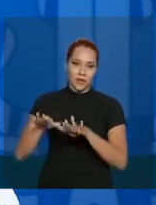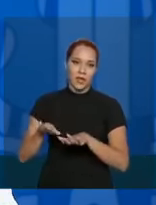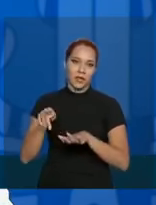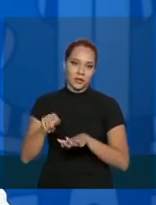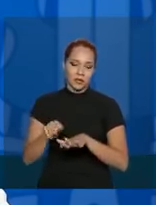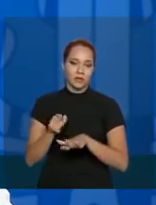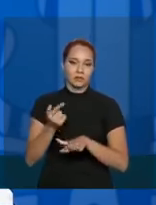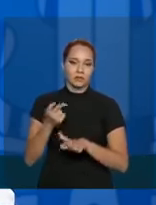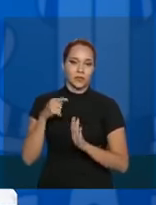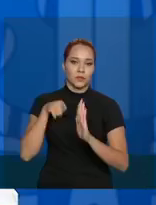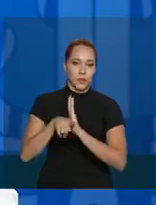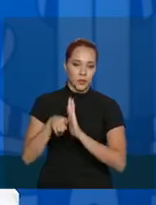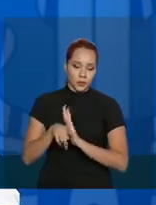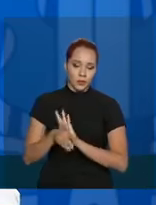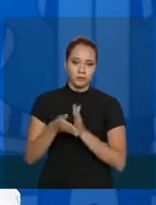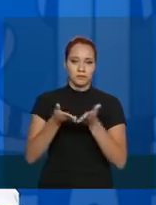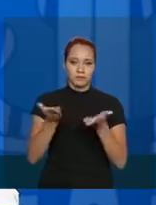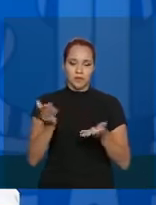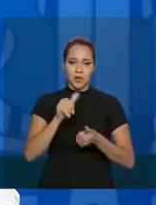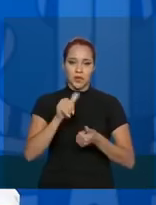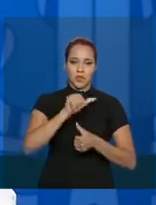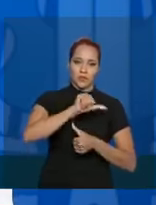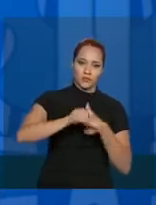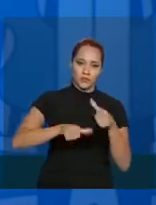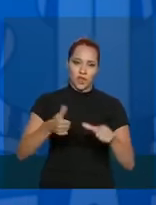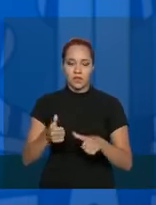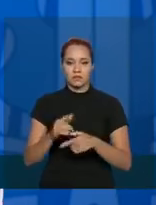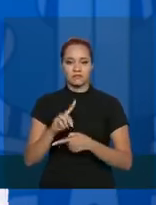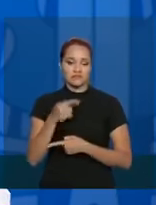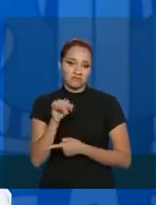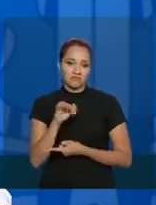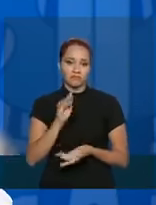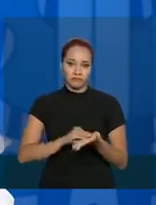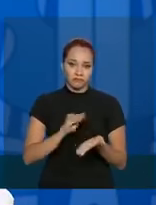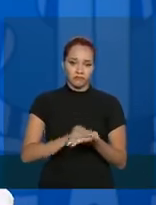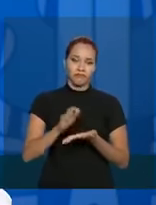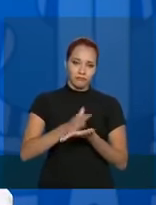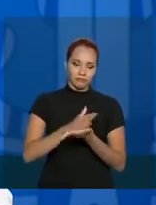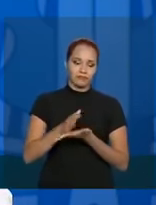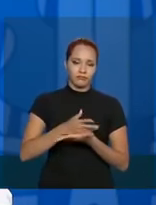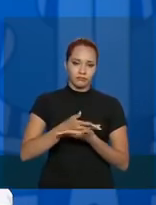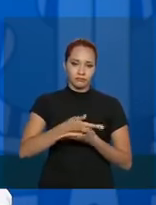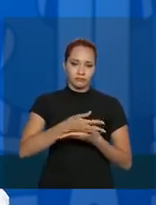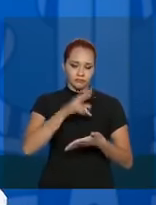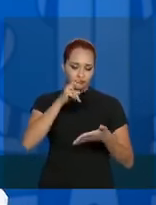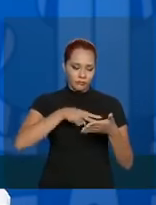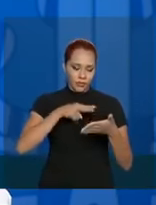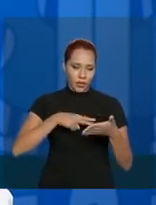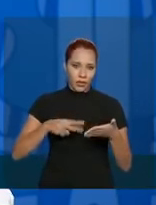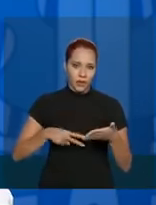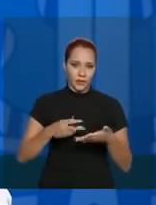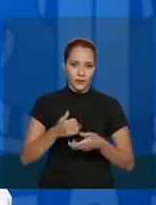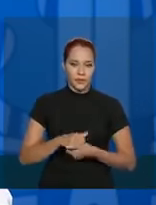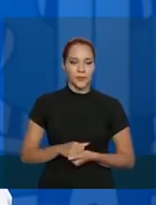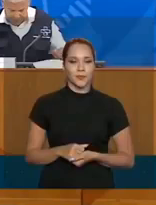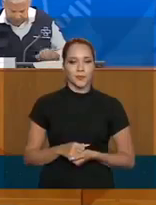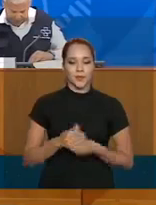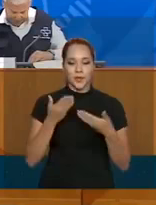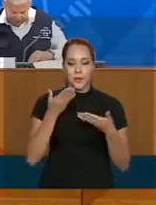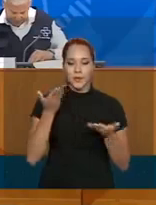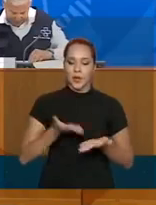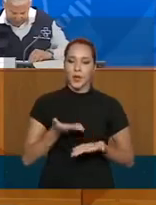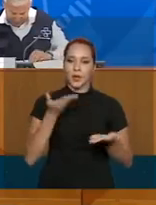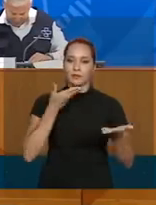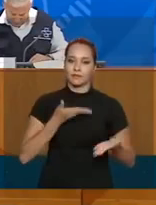para as perguntas, então a gente inverte, depois se faltar alguma aqui, eu leio dessas que vieram por escrito. Então eu vou passar a